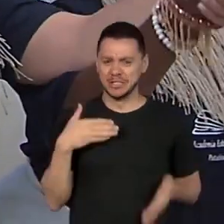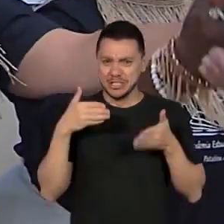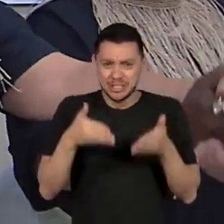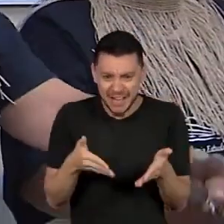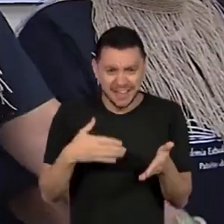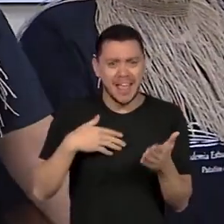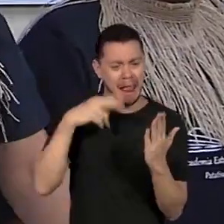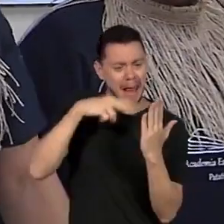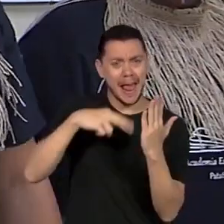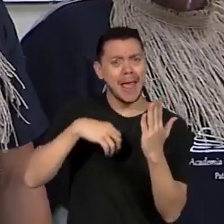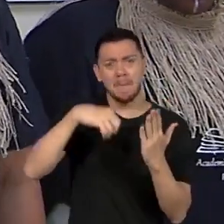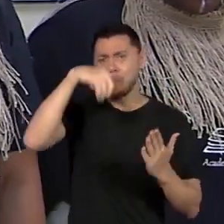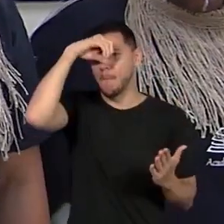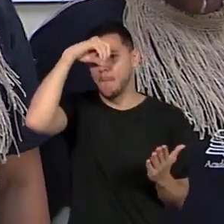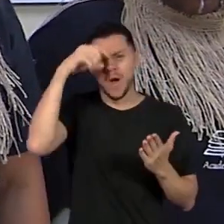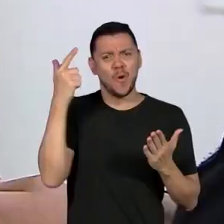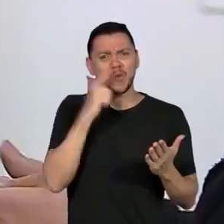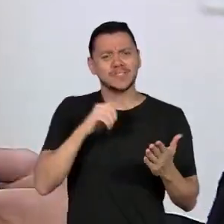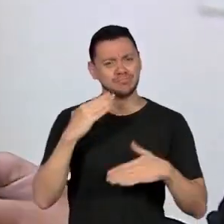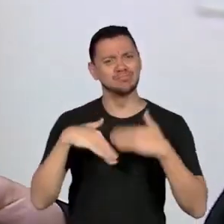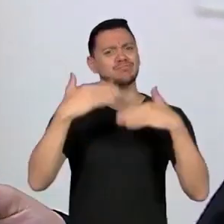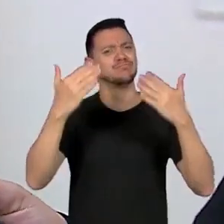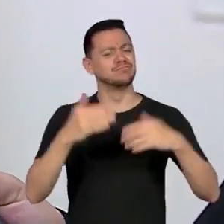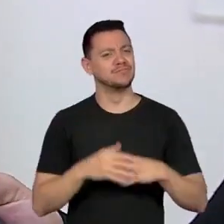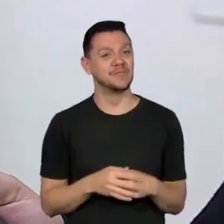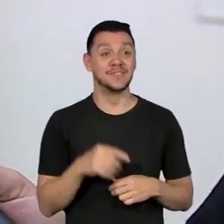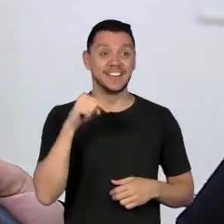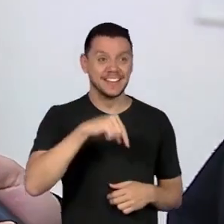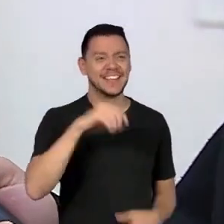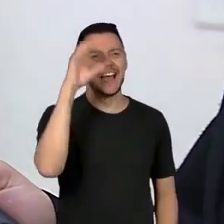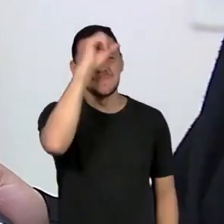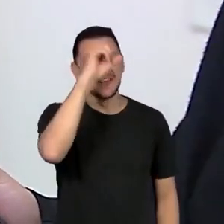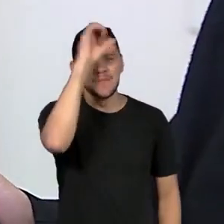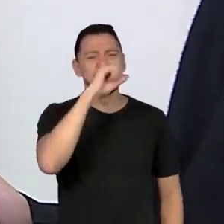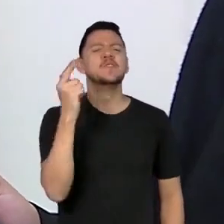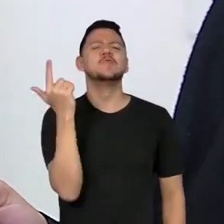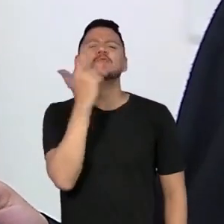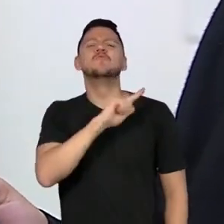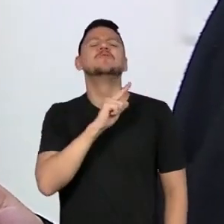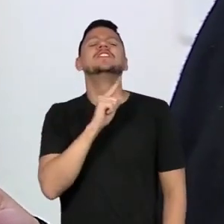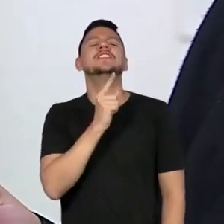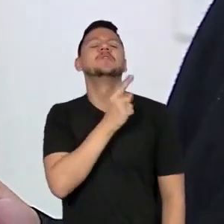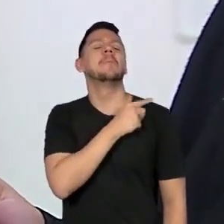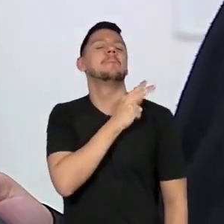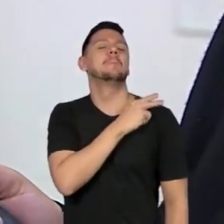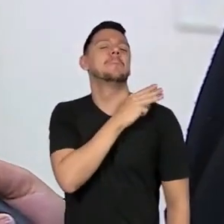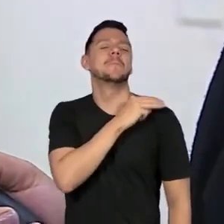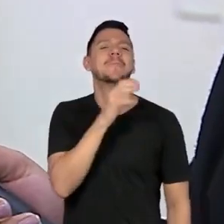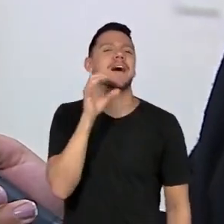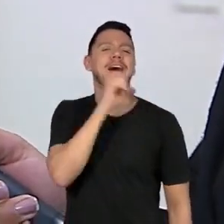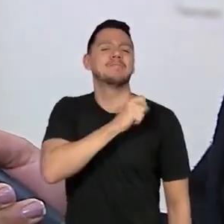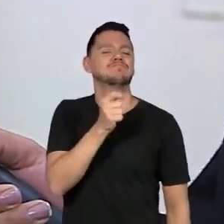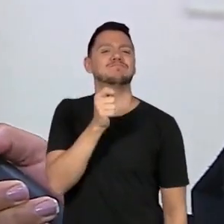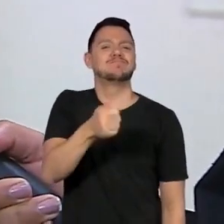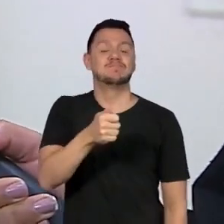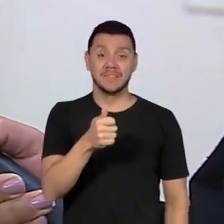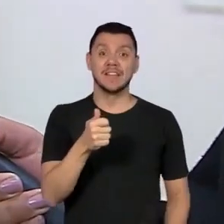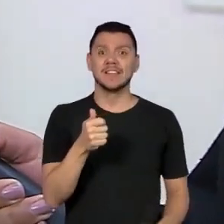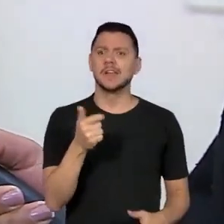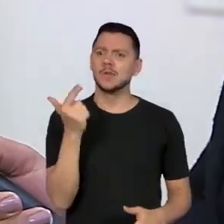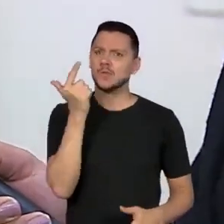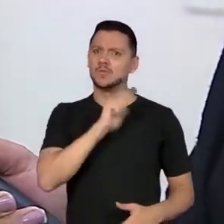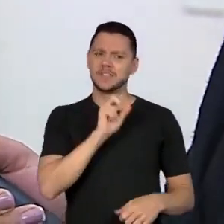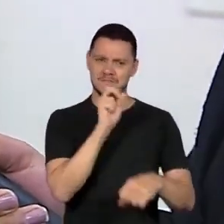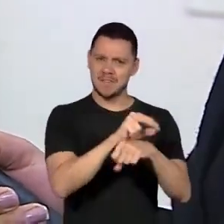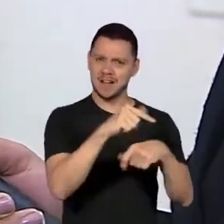rápido e a gente vai concluir o nosso ensino médio mais rápido, né? E a gente fica mais preparado para o mercado de